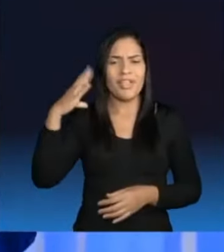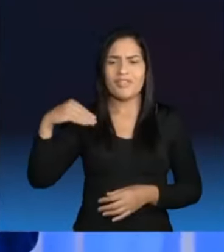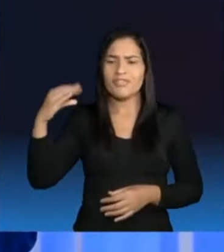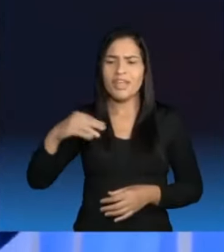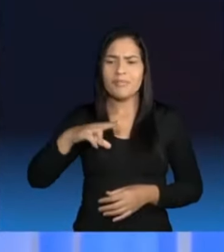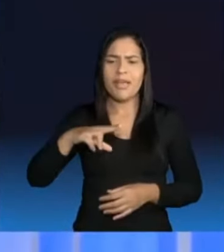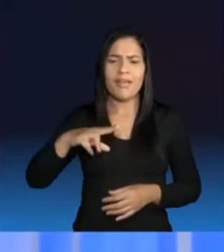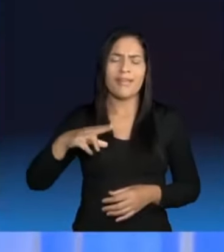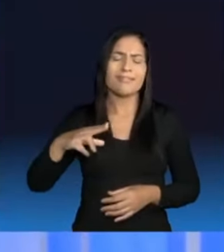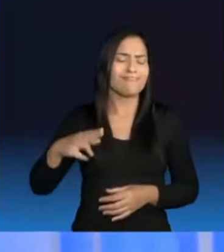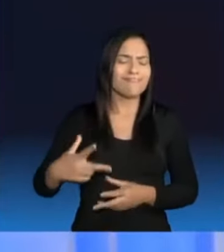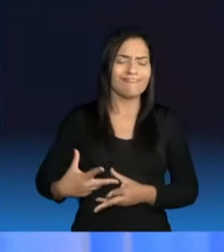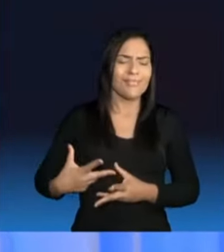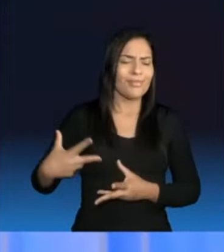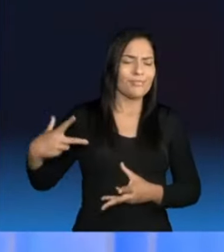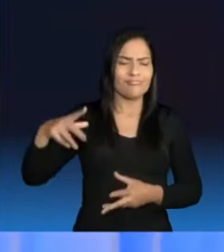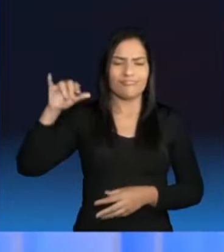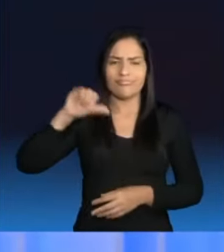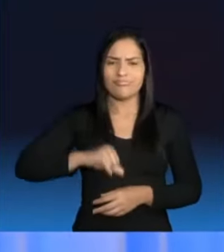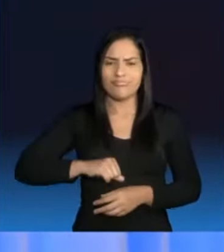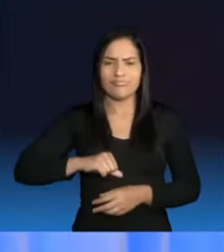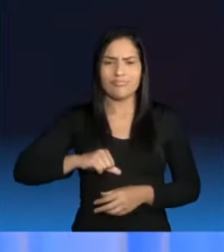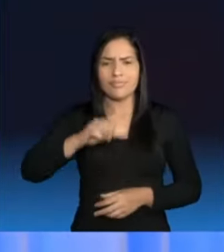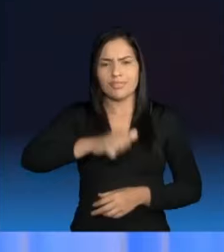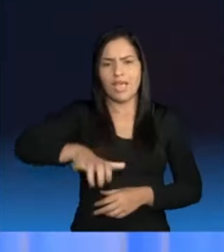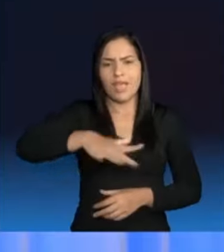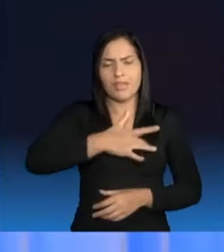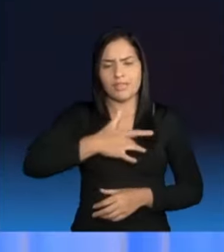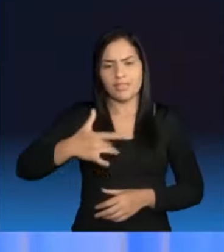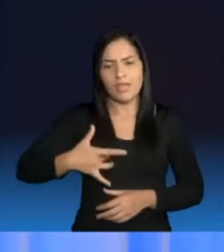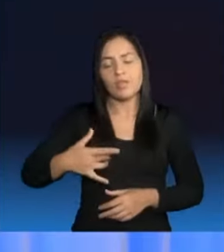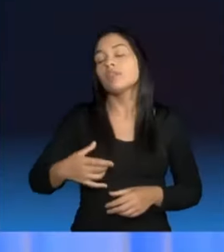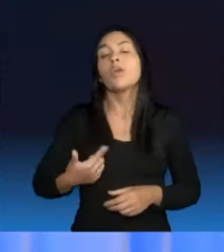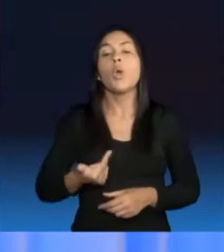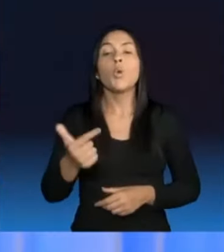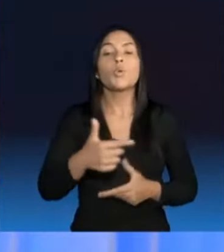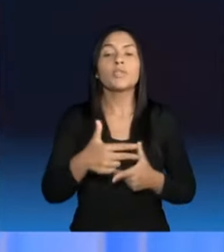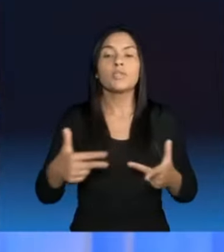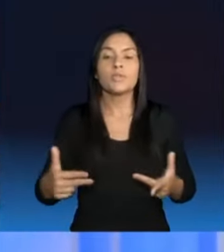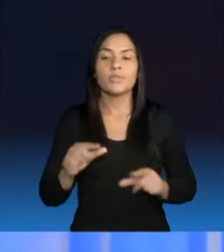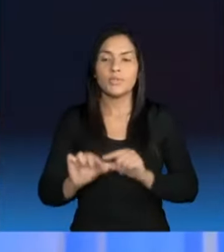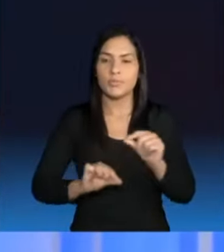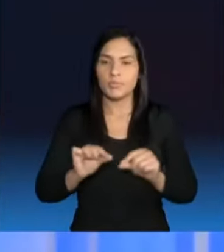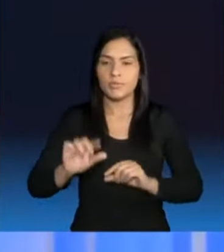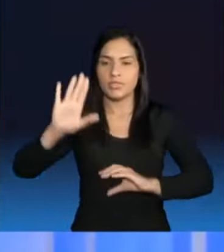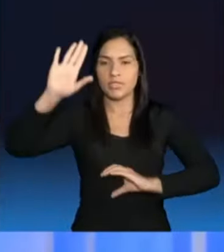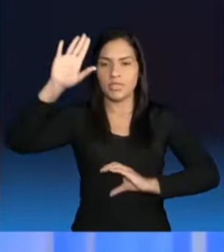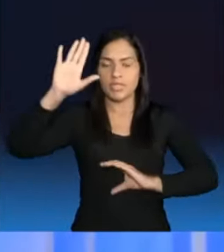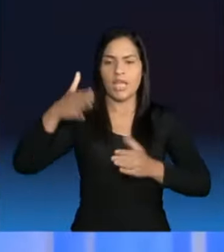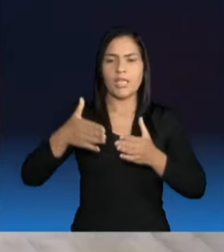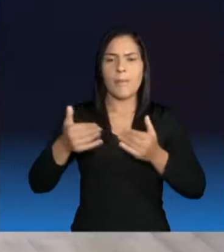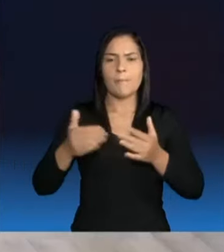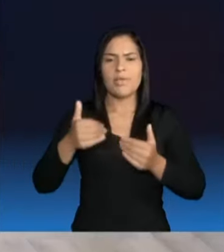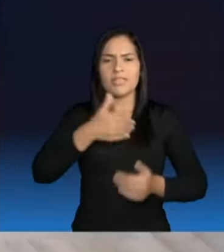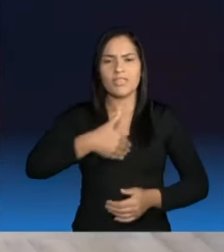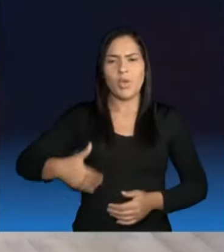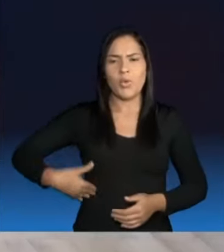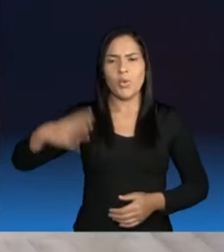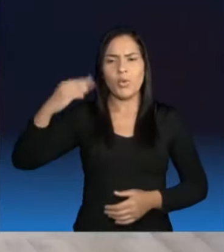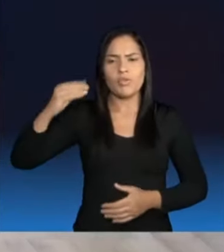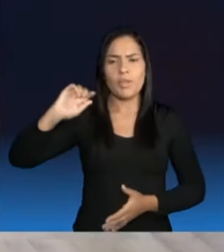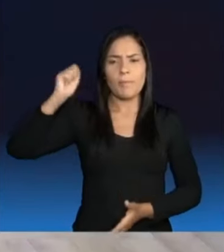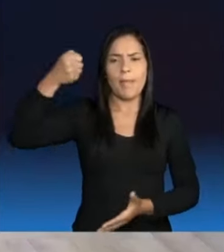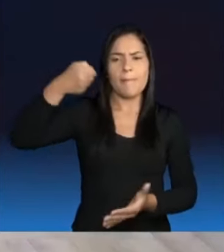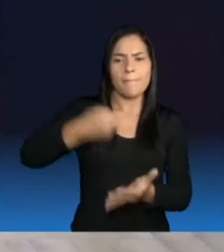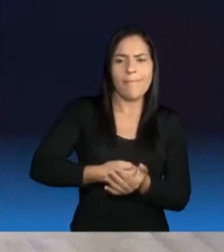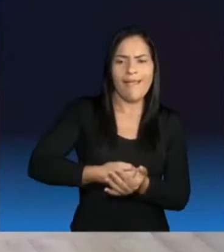bom chegar aqui com a narrativa que vai resolver. Outra coisa, candata, peça ao governo para pagar a dívida de 66